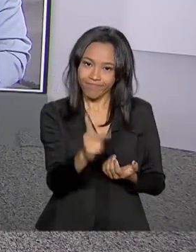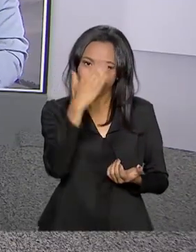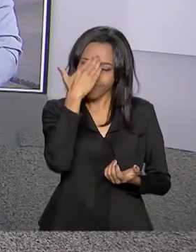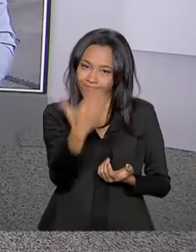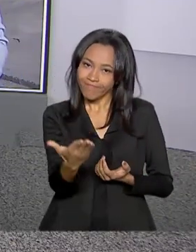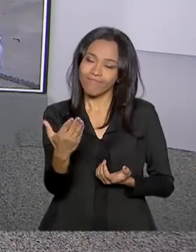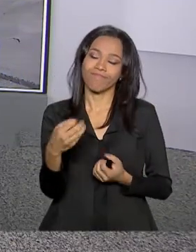informações.